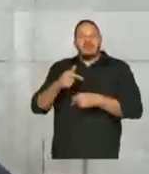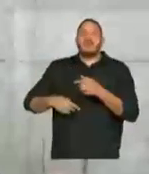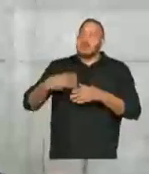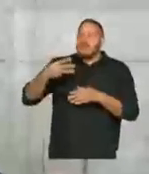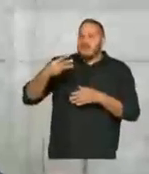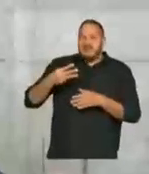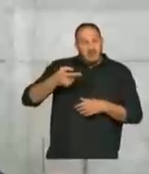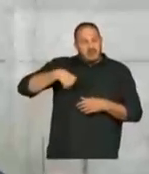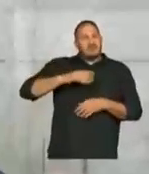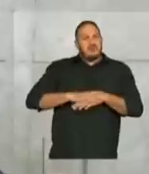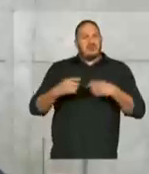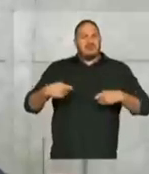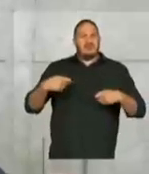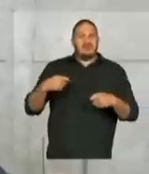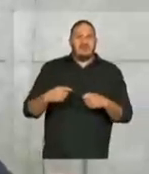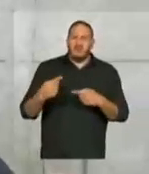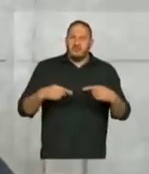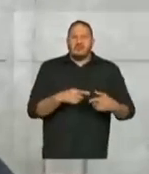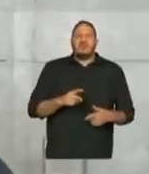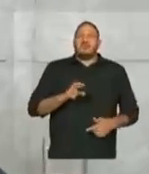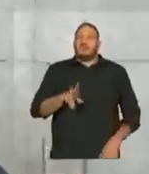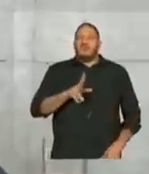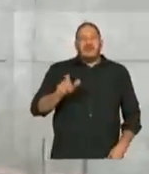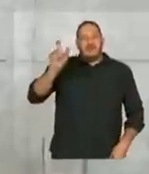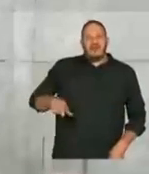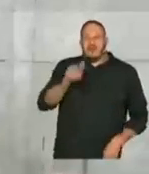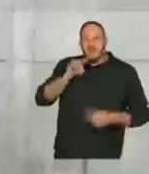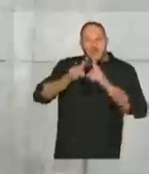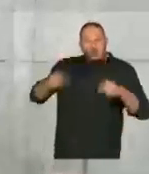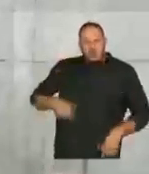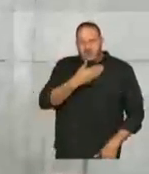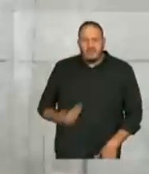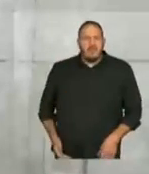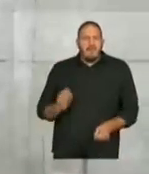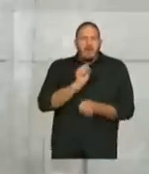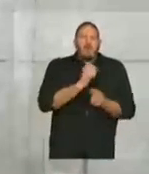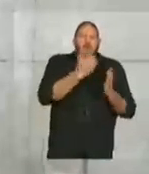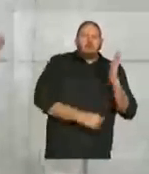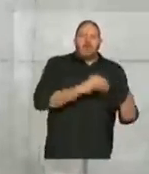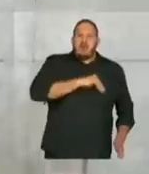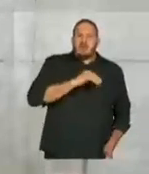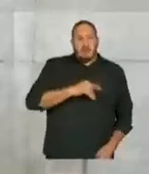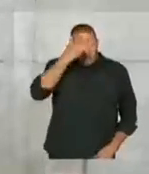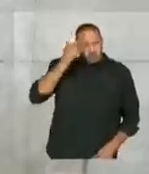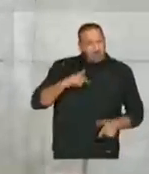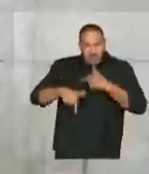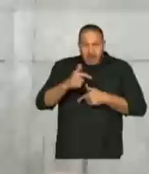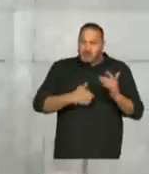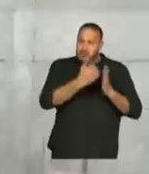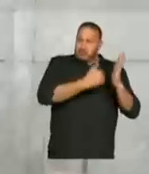É isso que nós temos que discutir. Não foram os servidores que pararam de contribuir. Os que estão na ativa estão